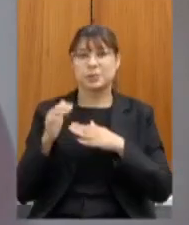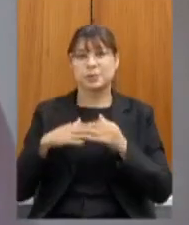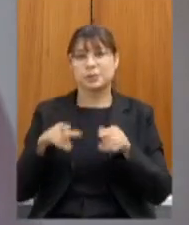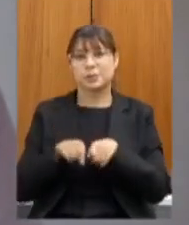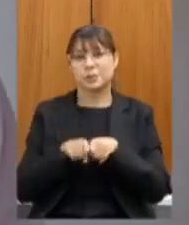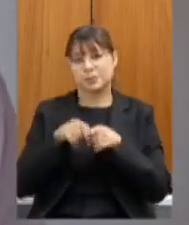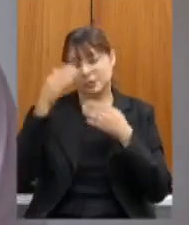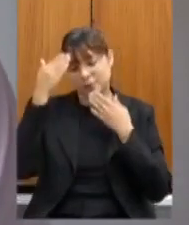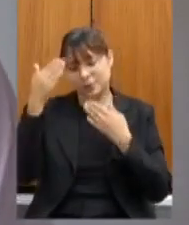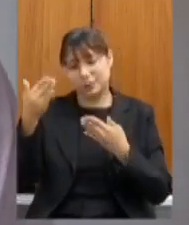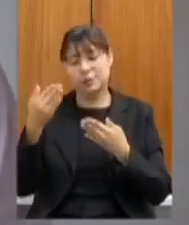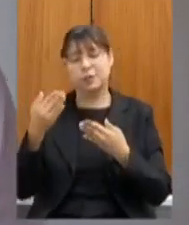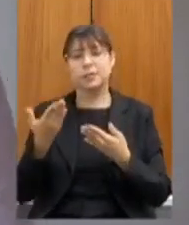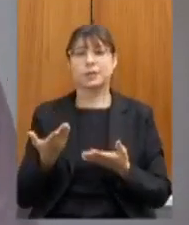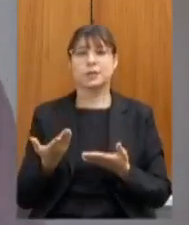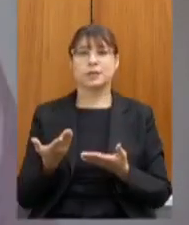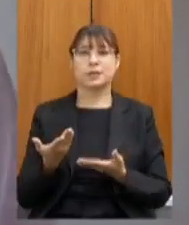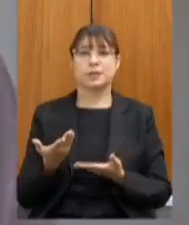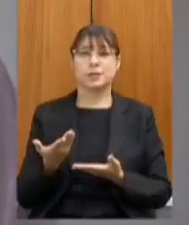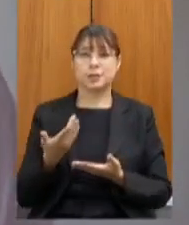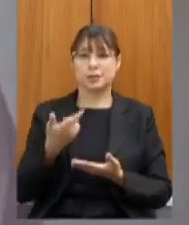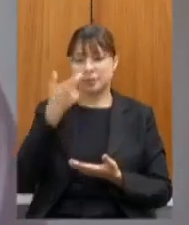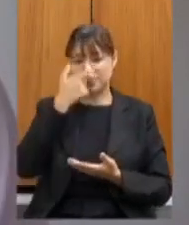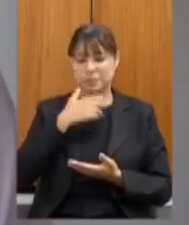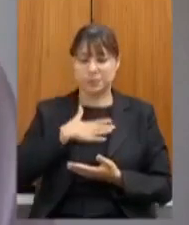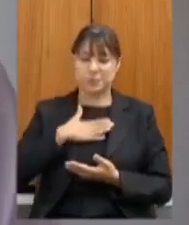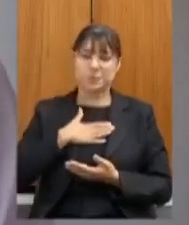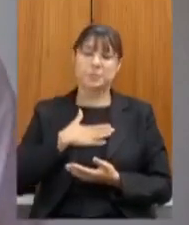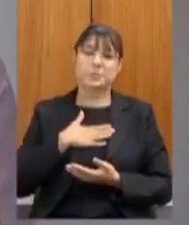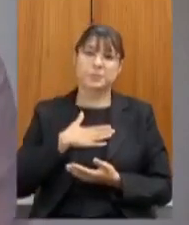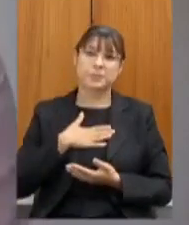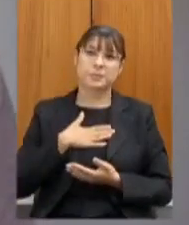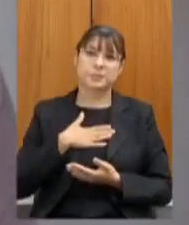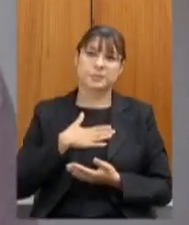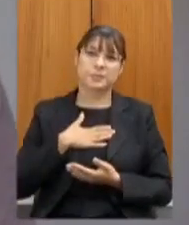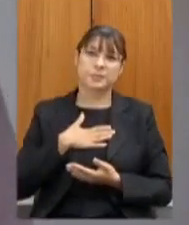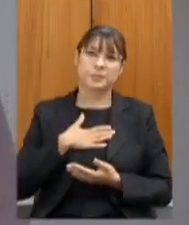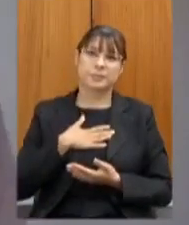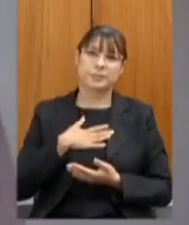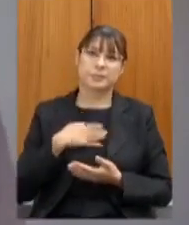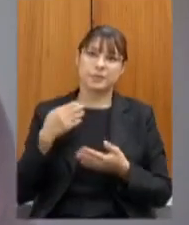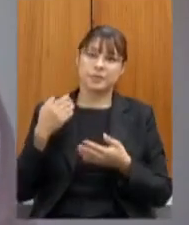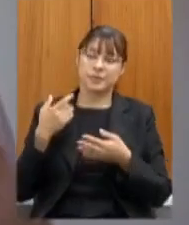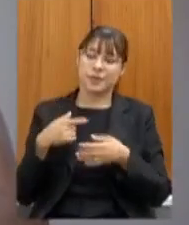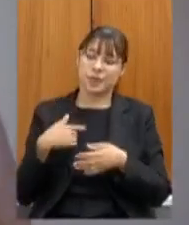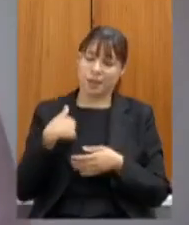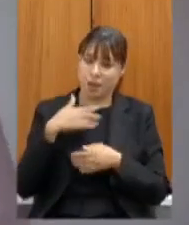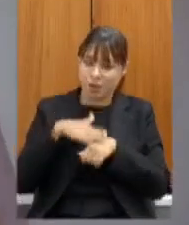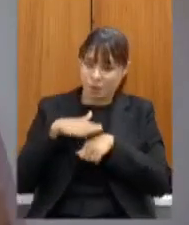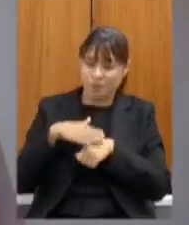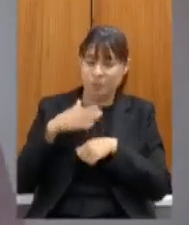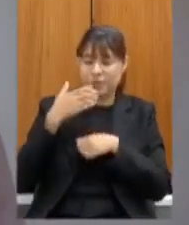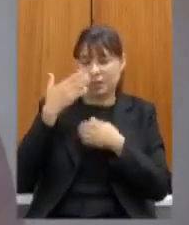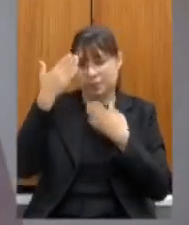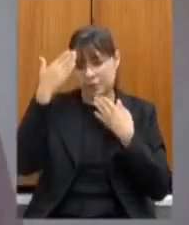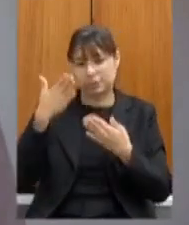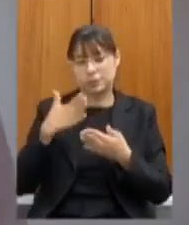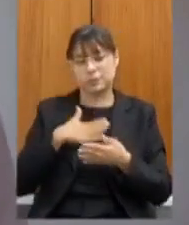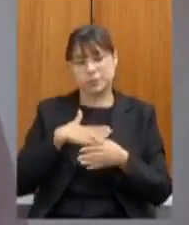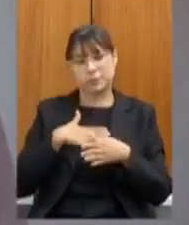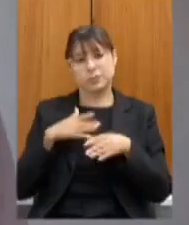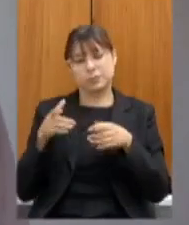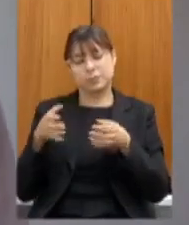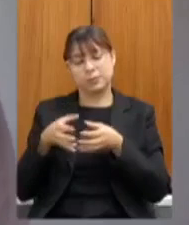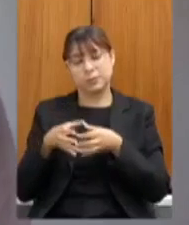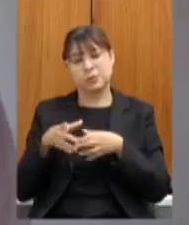agradecimentos também à minha pessoa um agradecimento à equipe um agradecimento pessoal meu à equipe